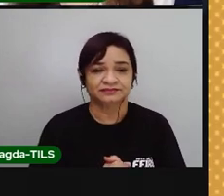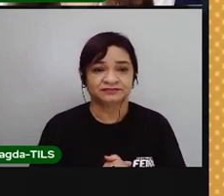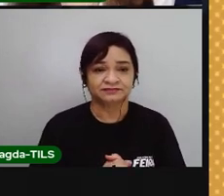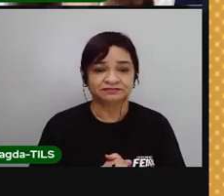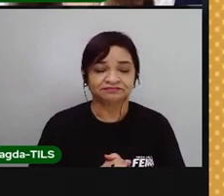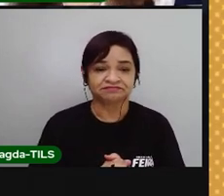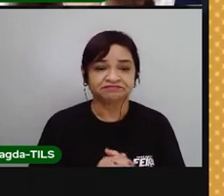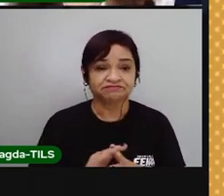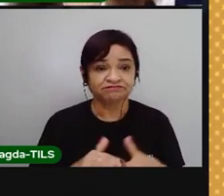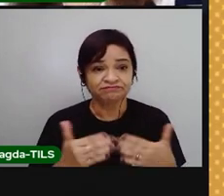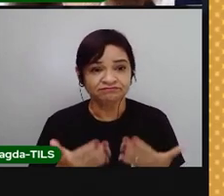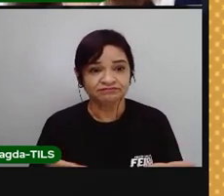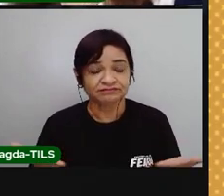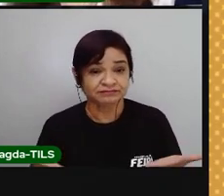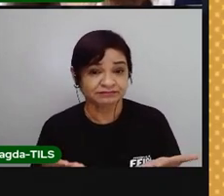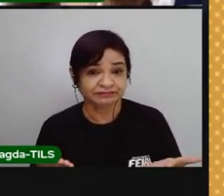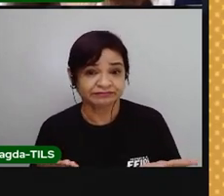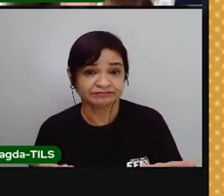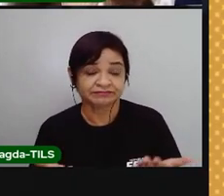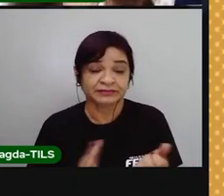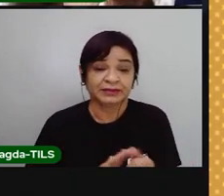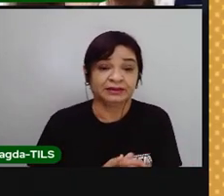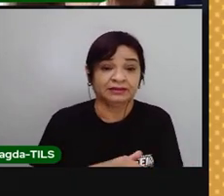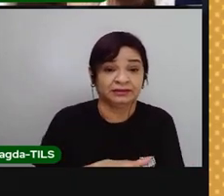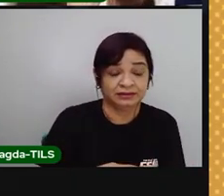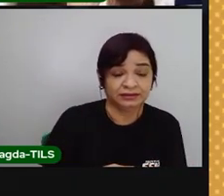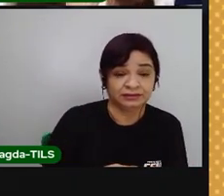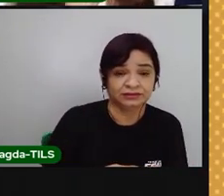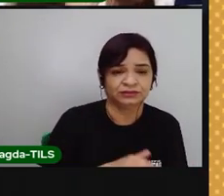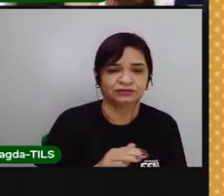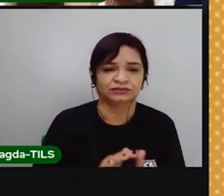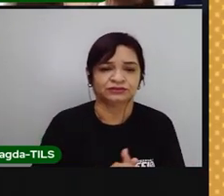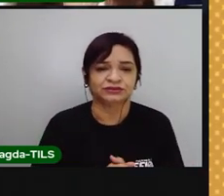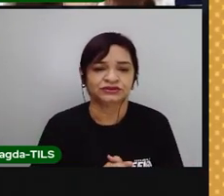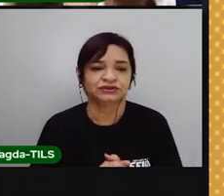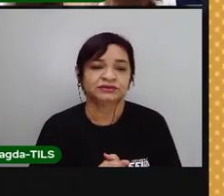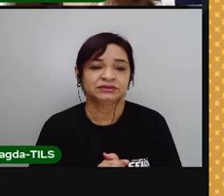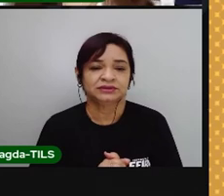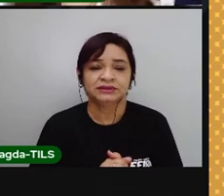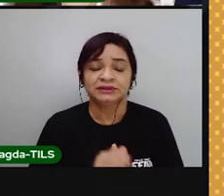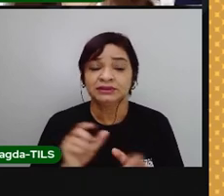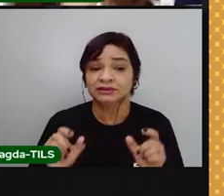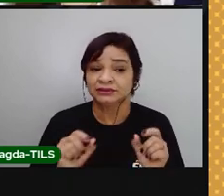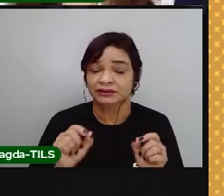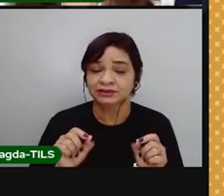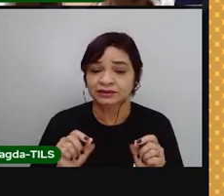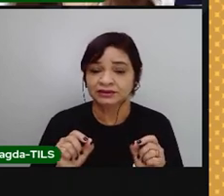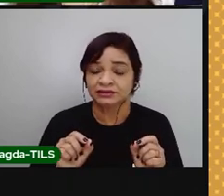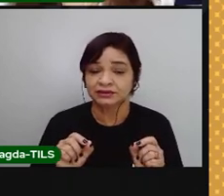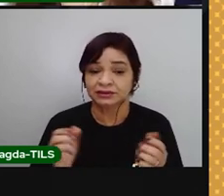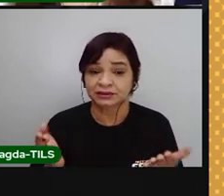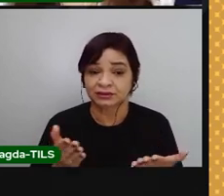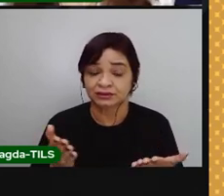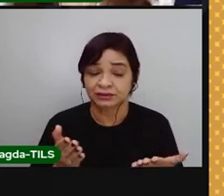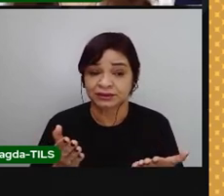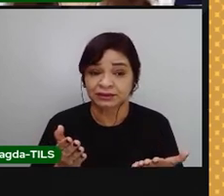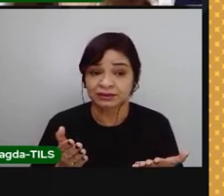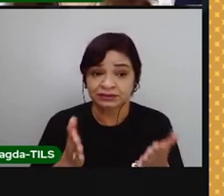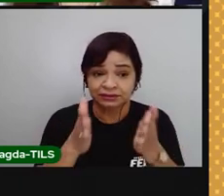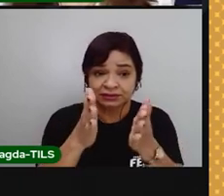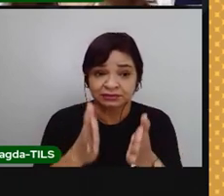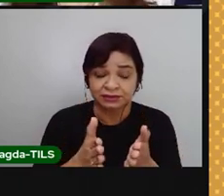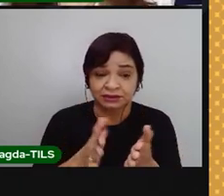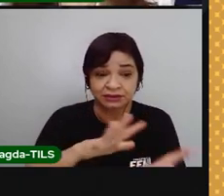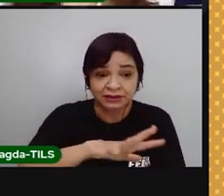Agora, vamos ver o que acontece no eclipse lunar. Ele só ocorre à noite e quem se posiciona no meio, dessa vez, é a